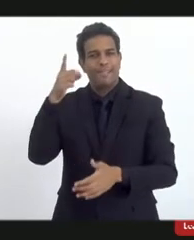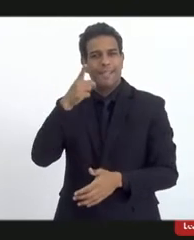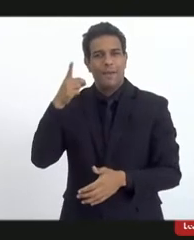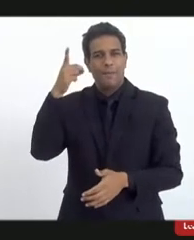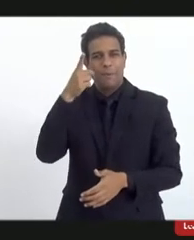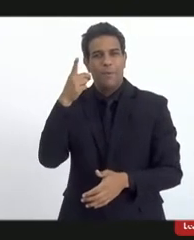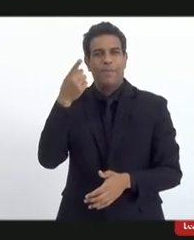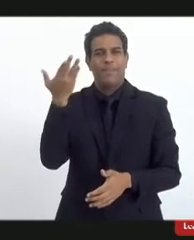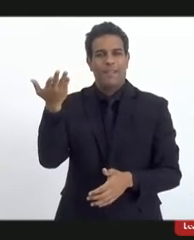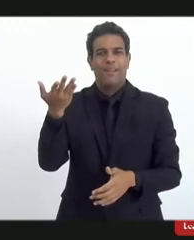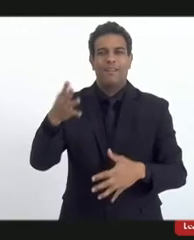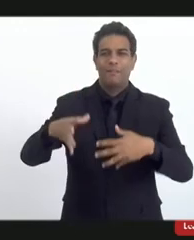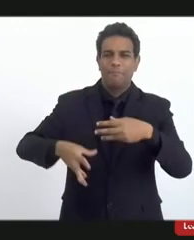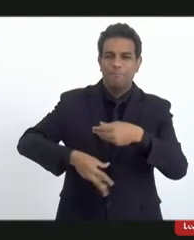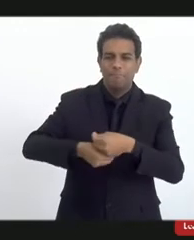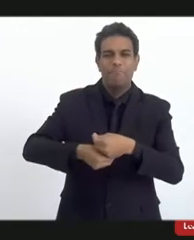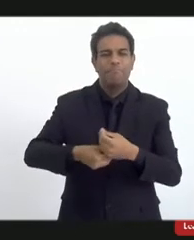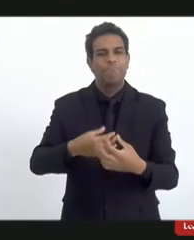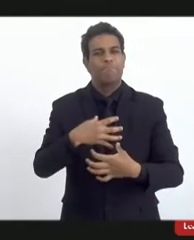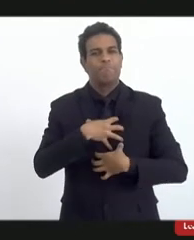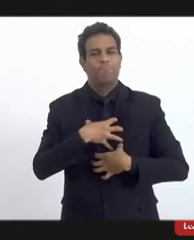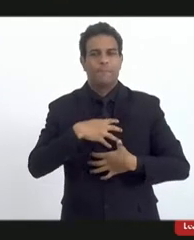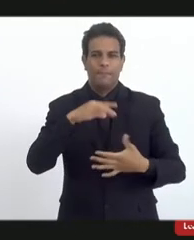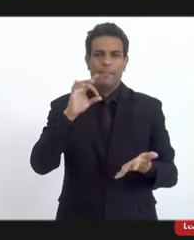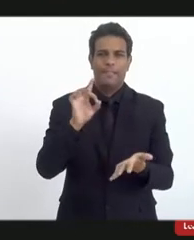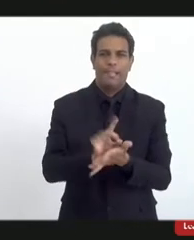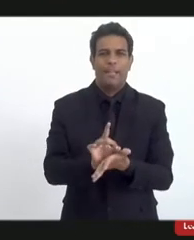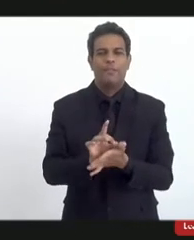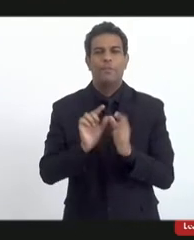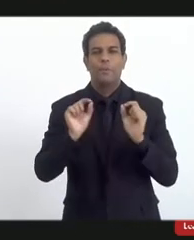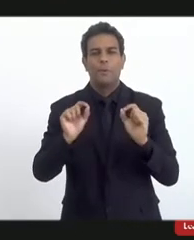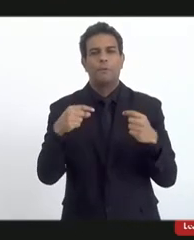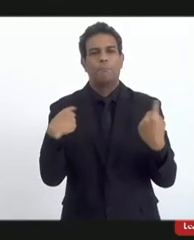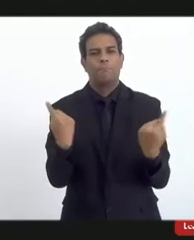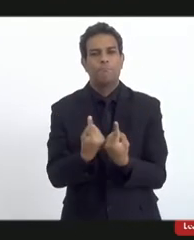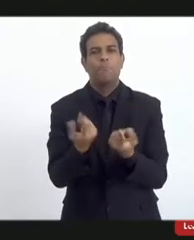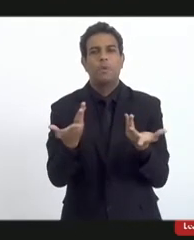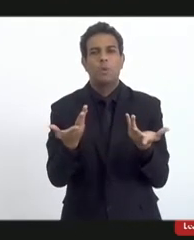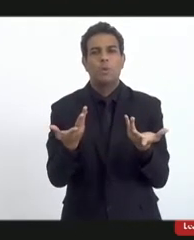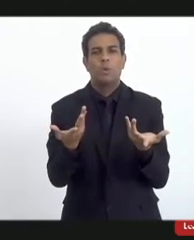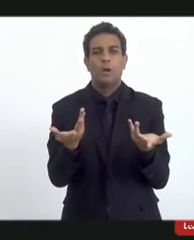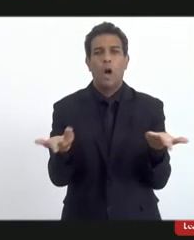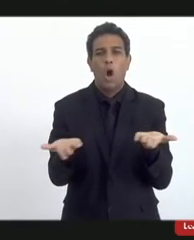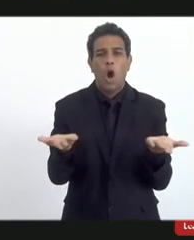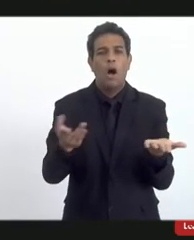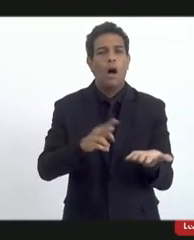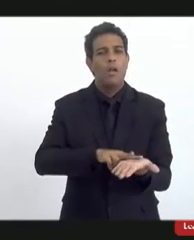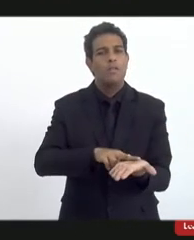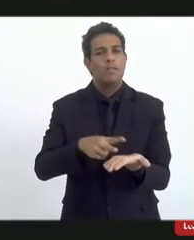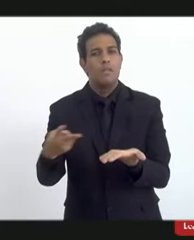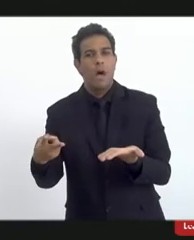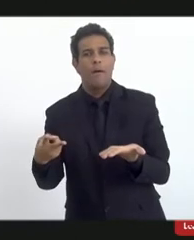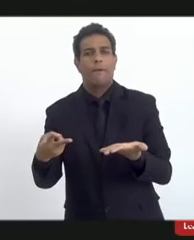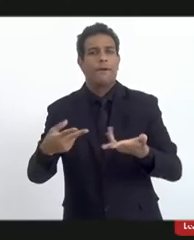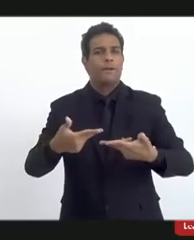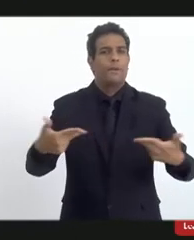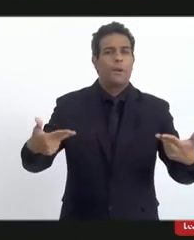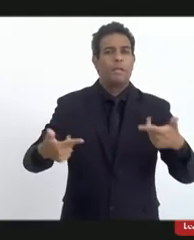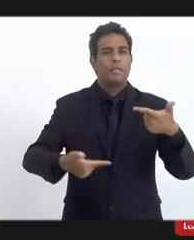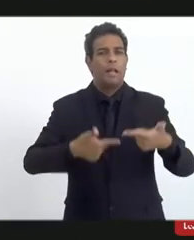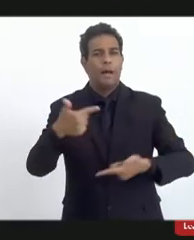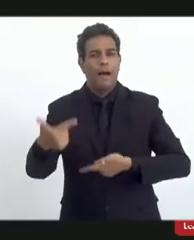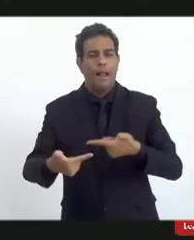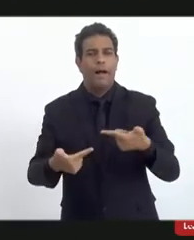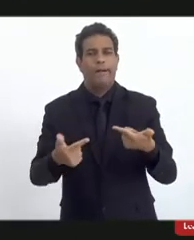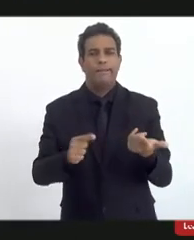Rocha já colocou, e eu já me sinto contemplada, que é a questão de trabalhar esses casos, como